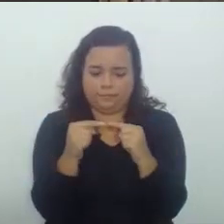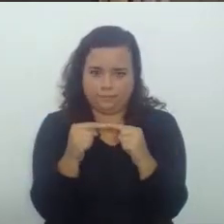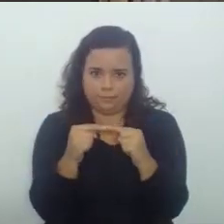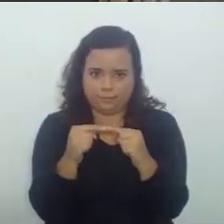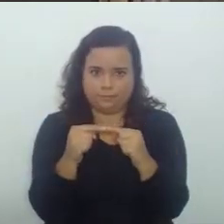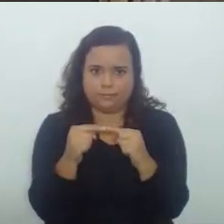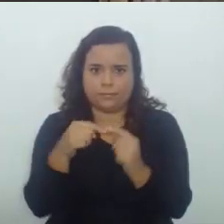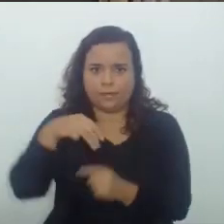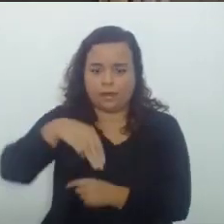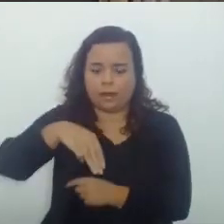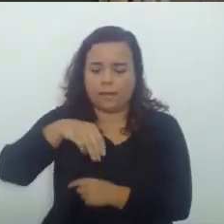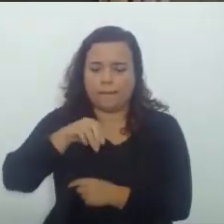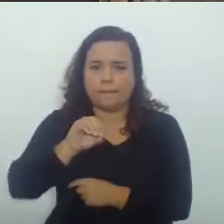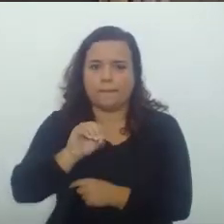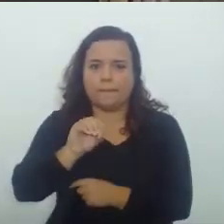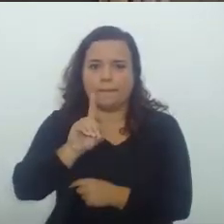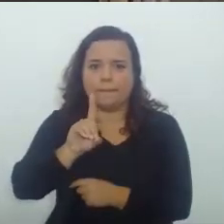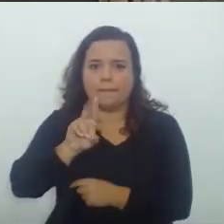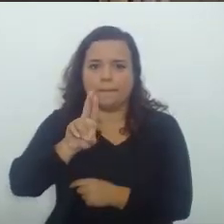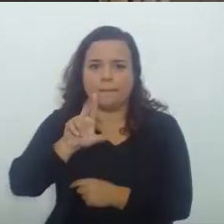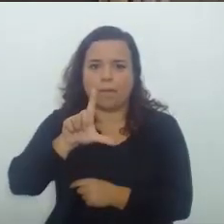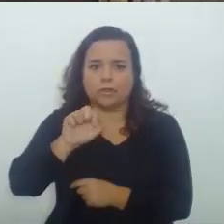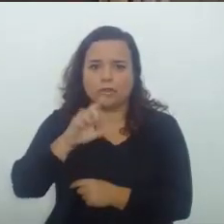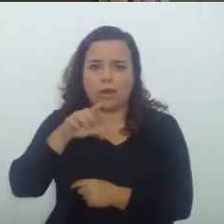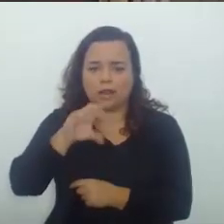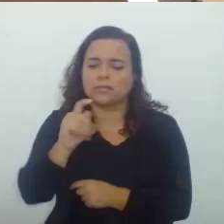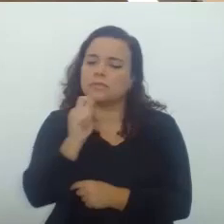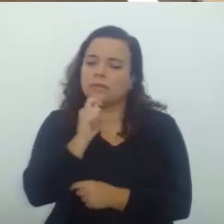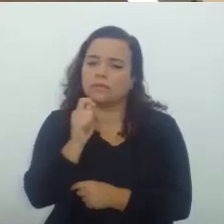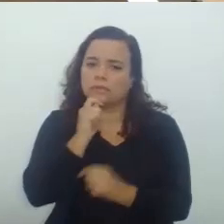modulação Dos efeitos Da decisão Tribunal